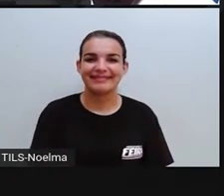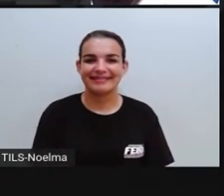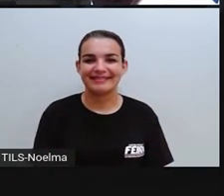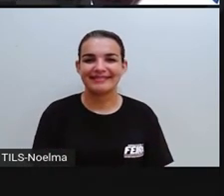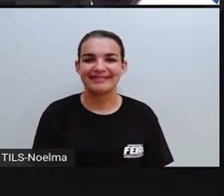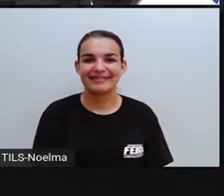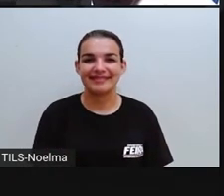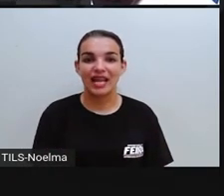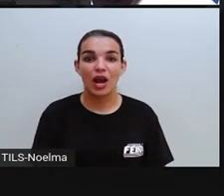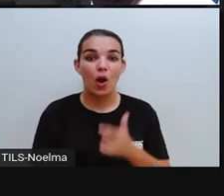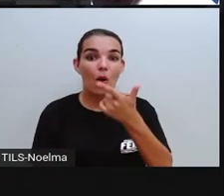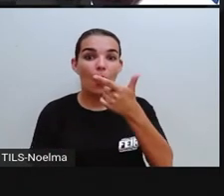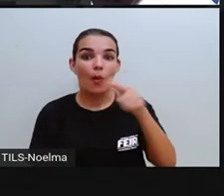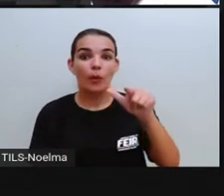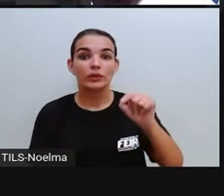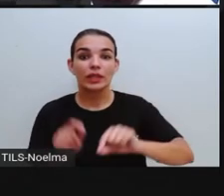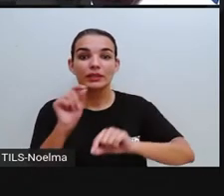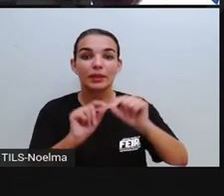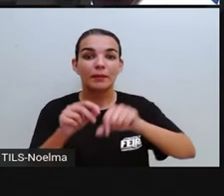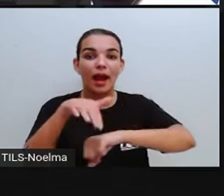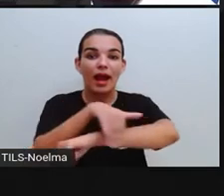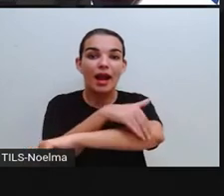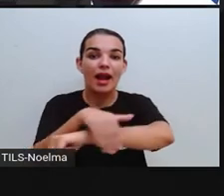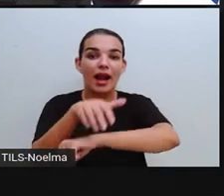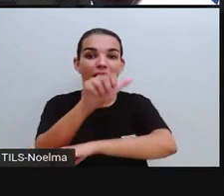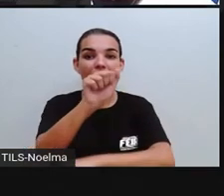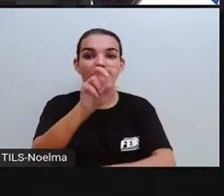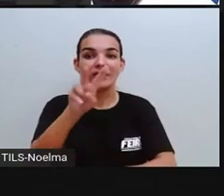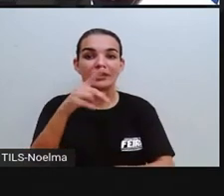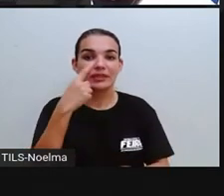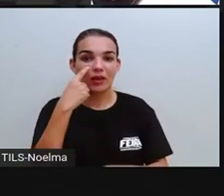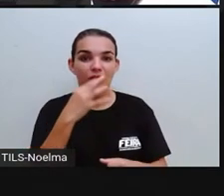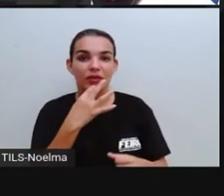Olha lá, mais uma avenida aí de Feira de Santana.